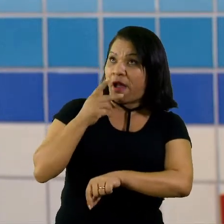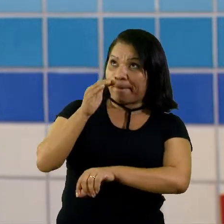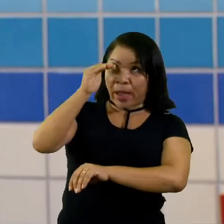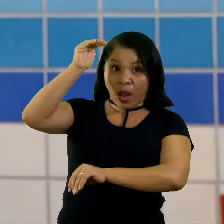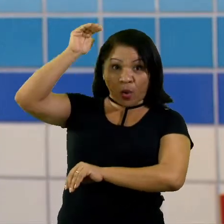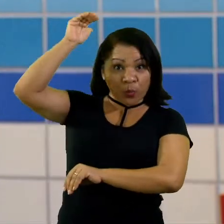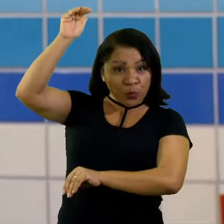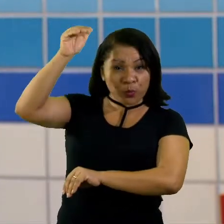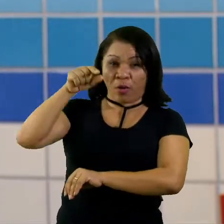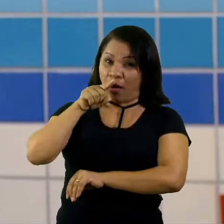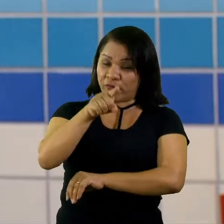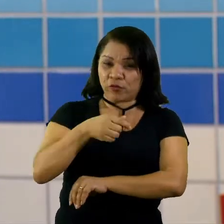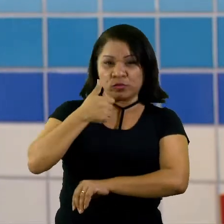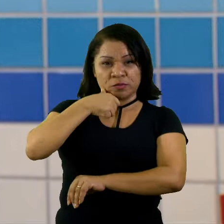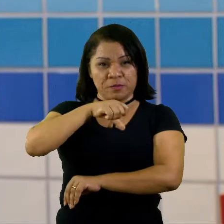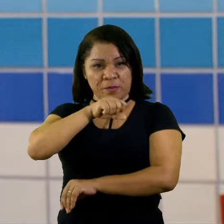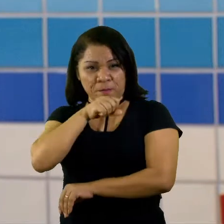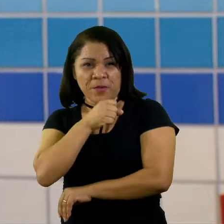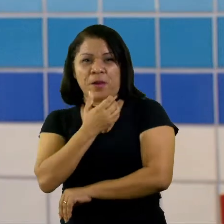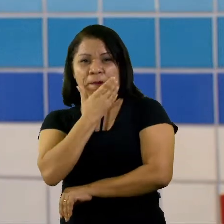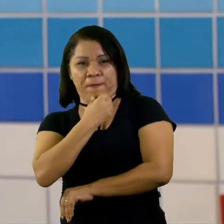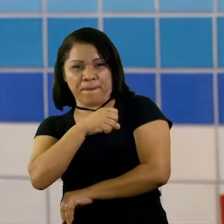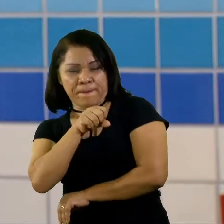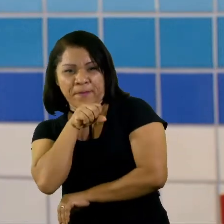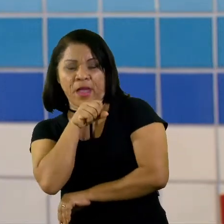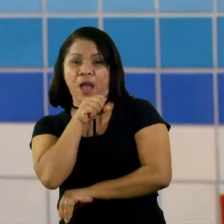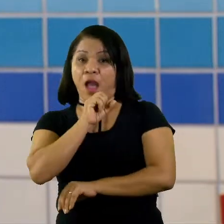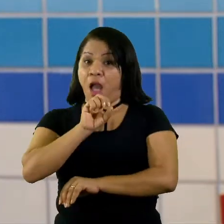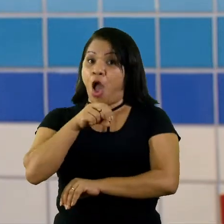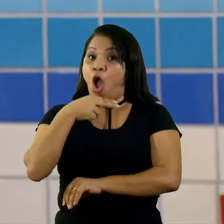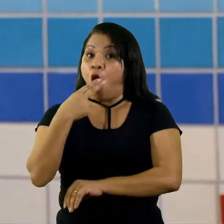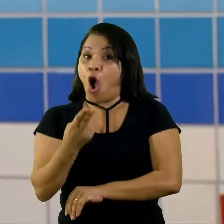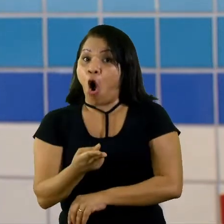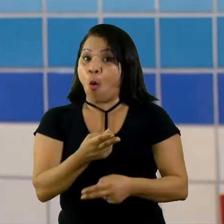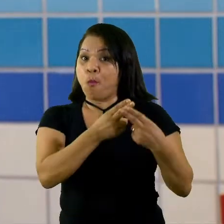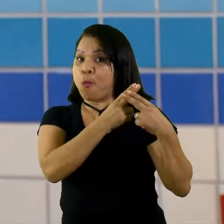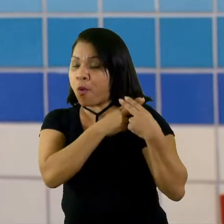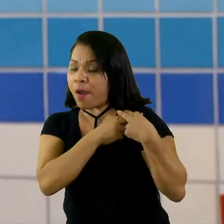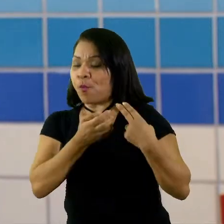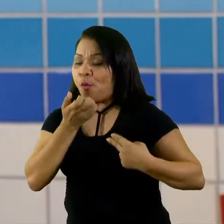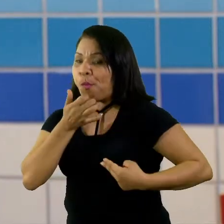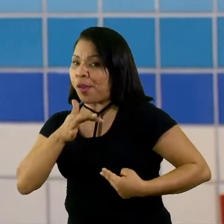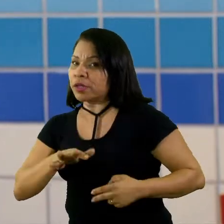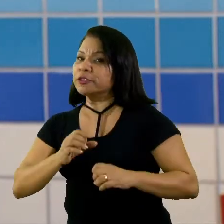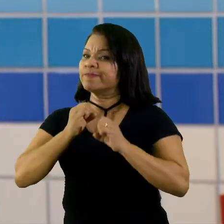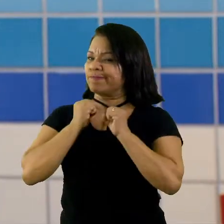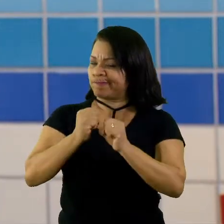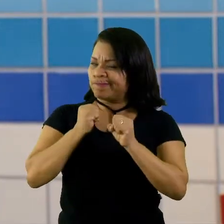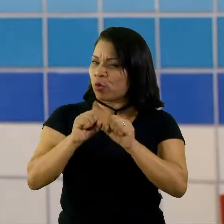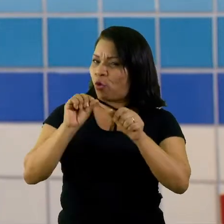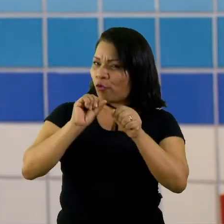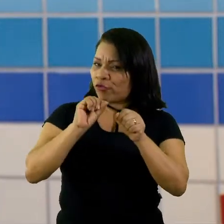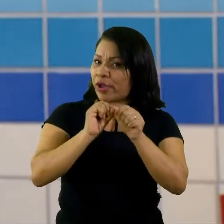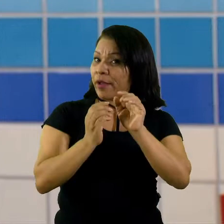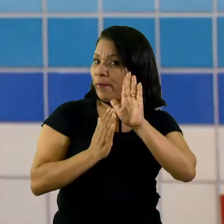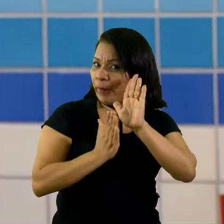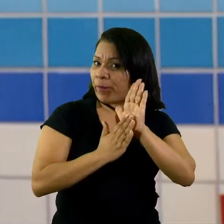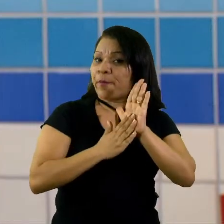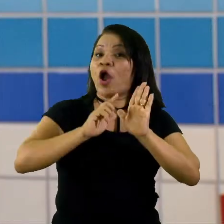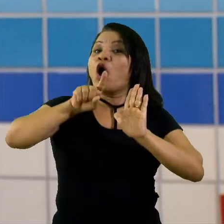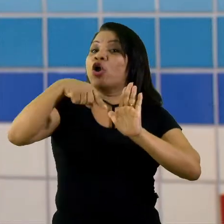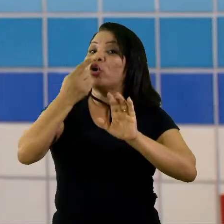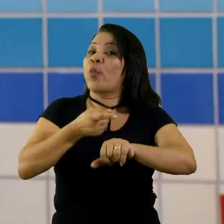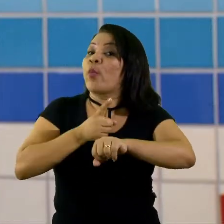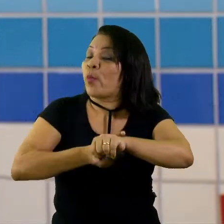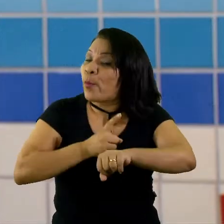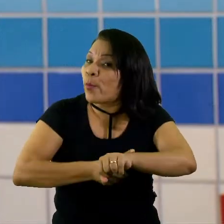mamãe e você papai ou alguém responsável pela criança pode estar fazendo essa proposta em um outro horário oportuno.